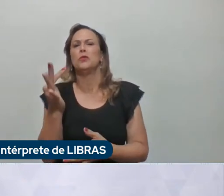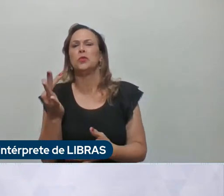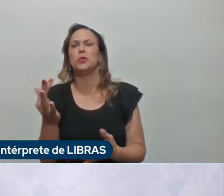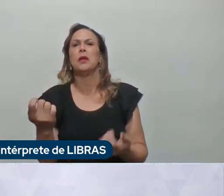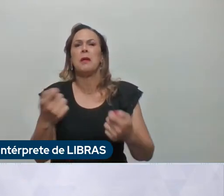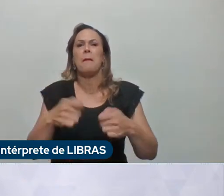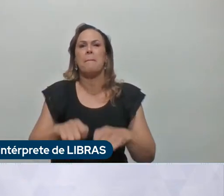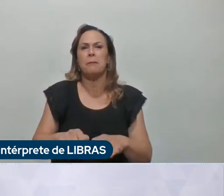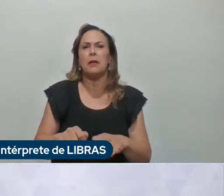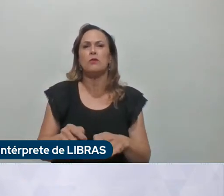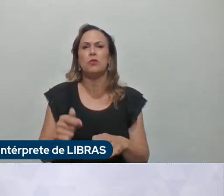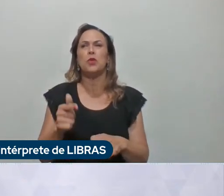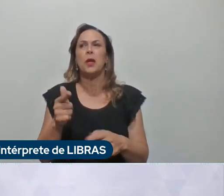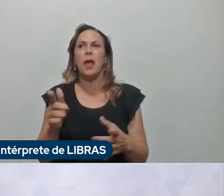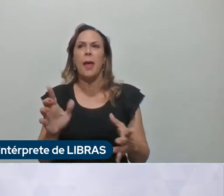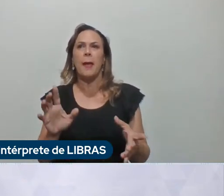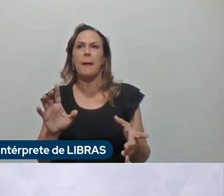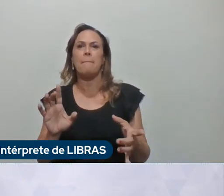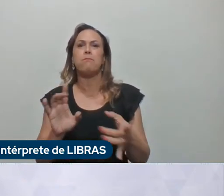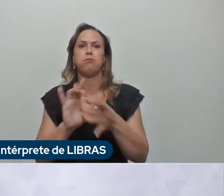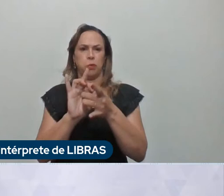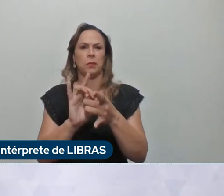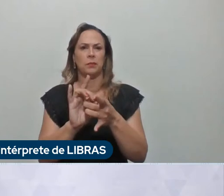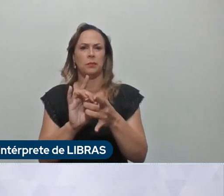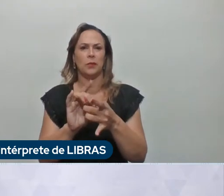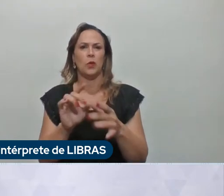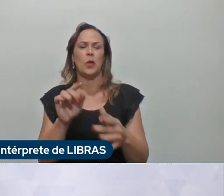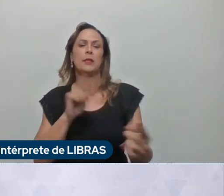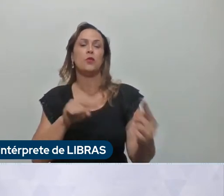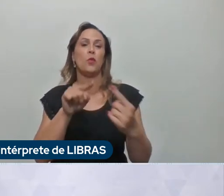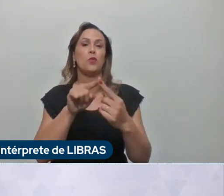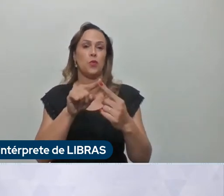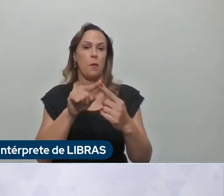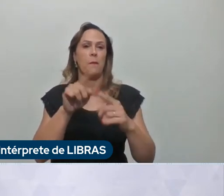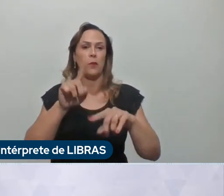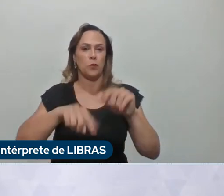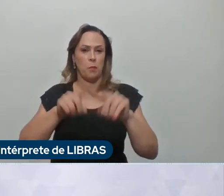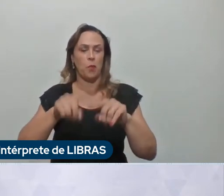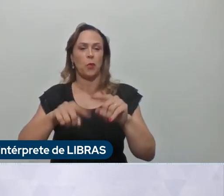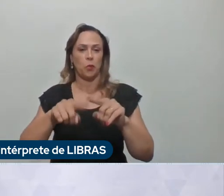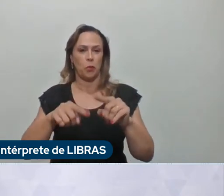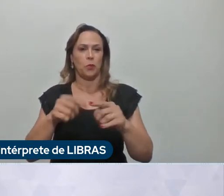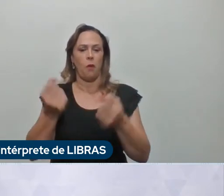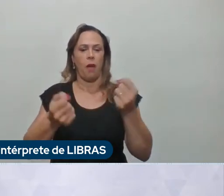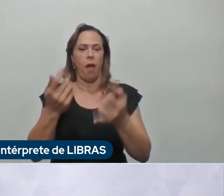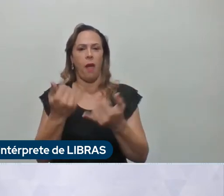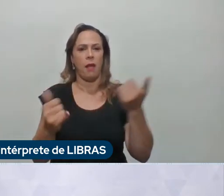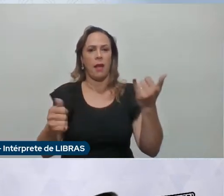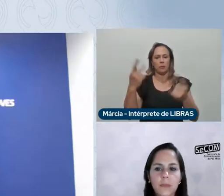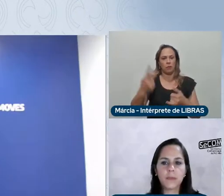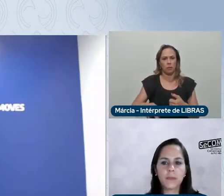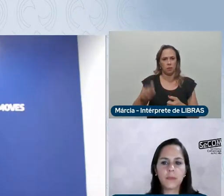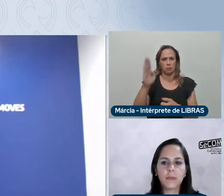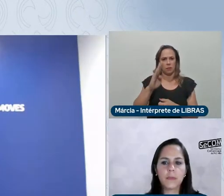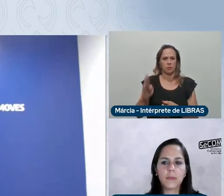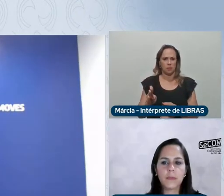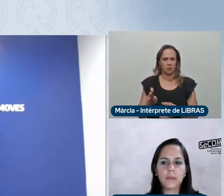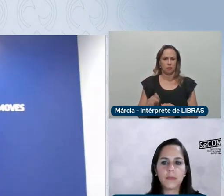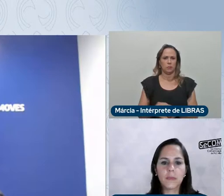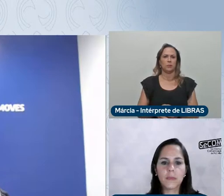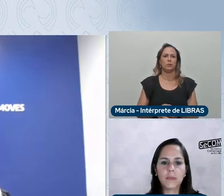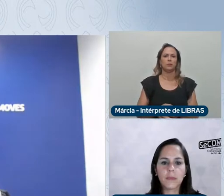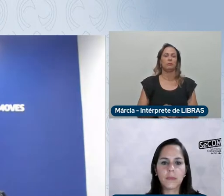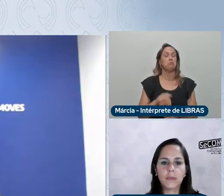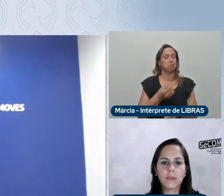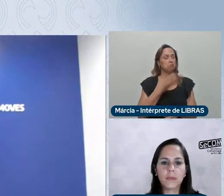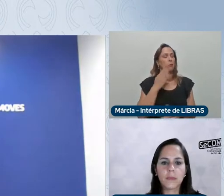tecnologia qual seria o ponto crítico para atuar no mercado brasileiro muito bom